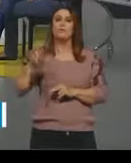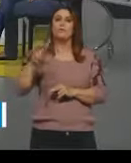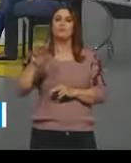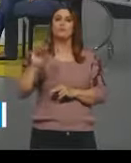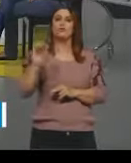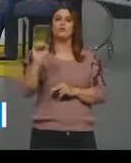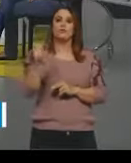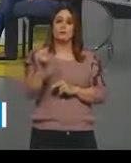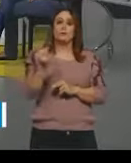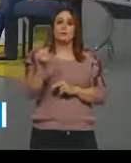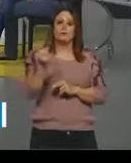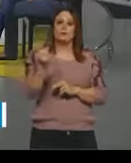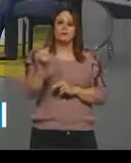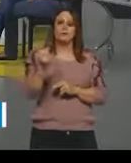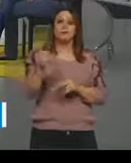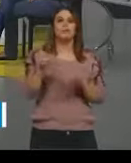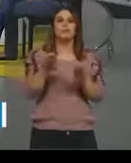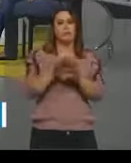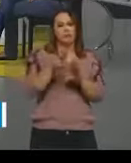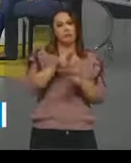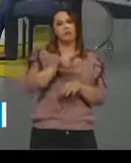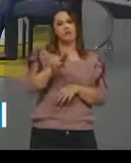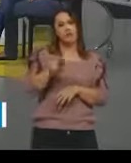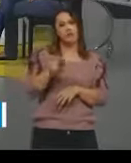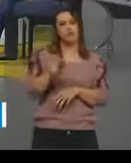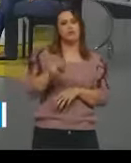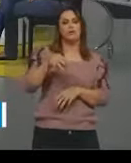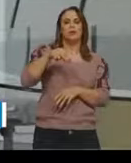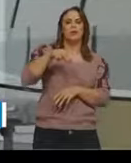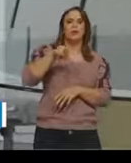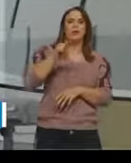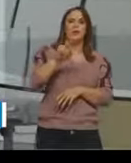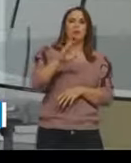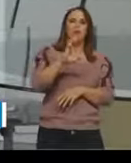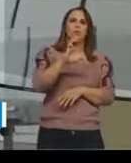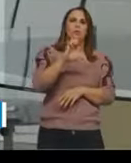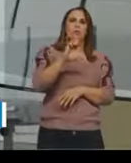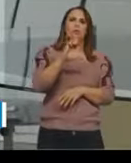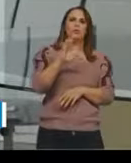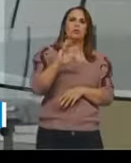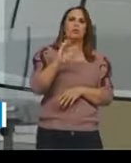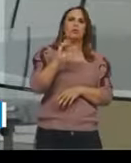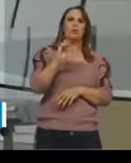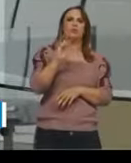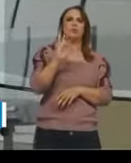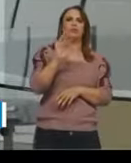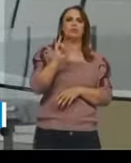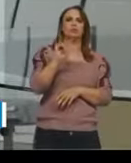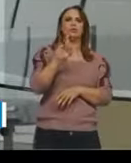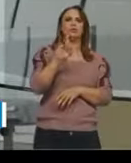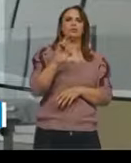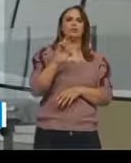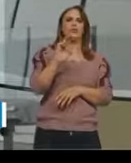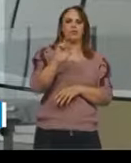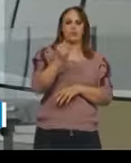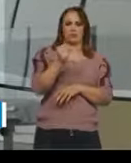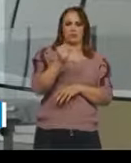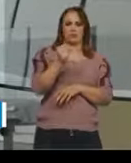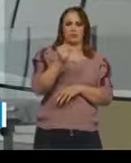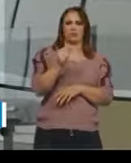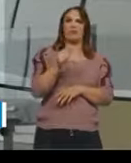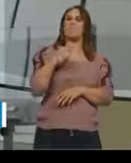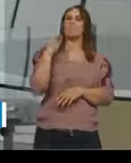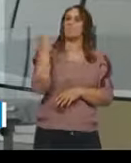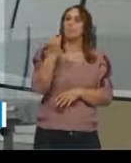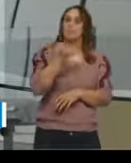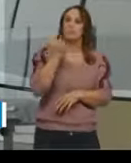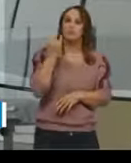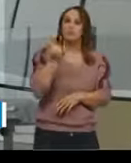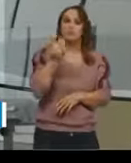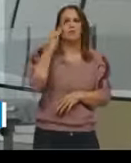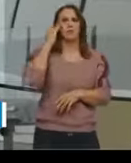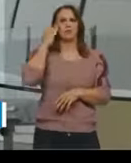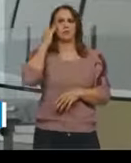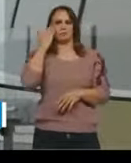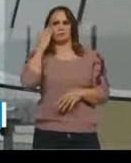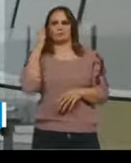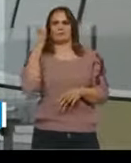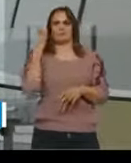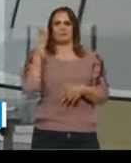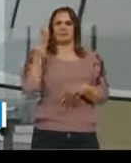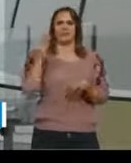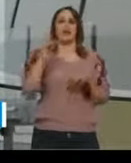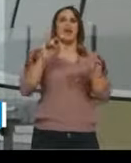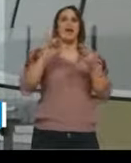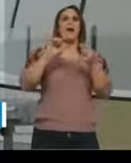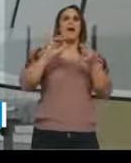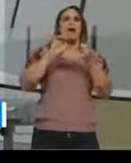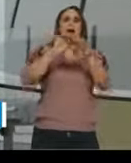nucleotídeo. E é muito importante a gente entender essa estrutura de um nucleotídeo, igual a gente vai acompanhar